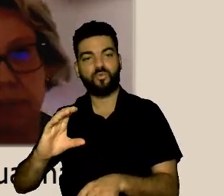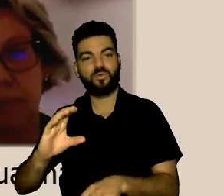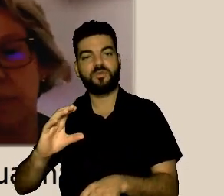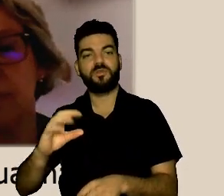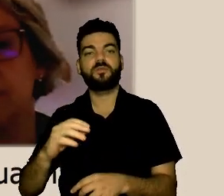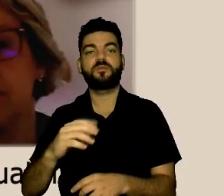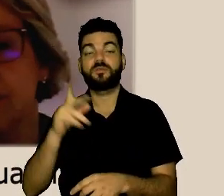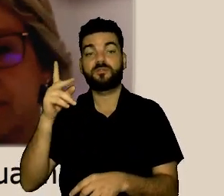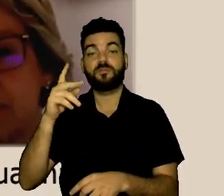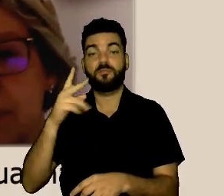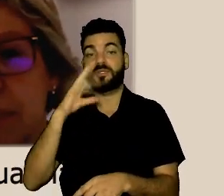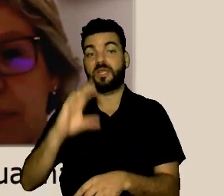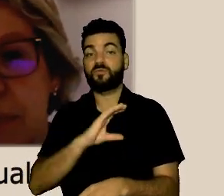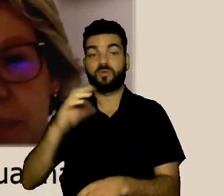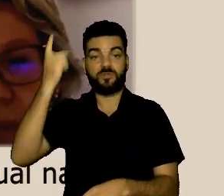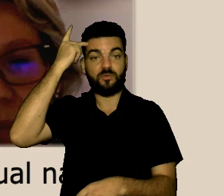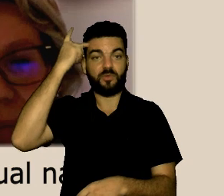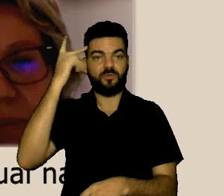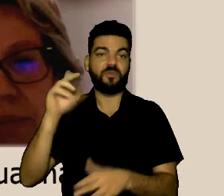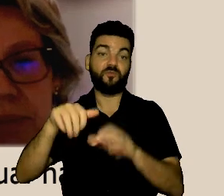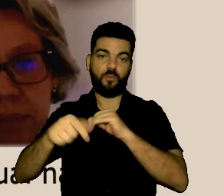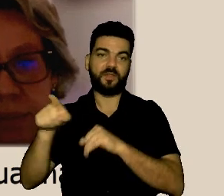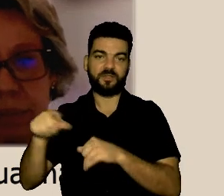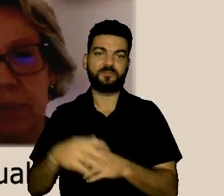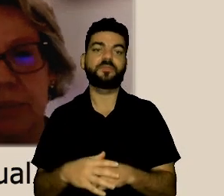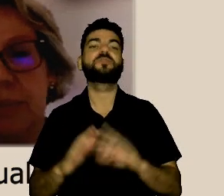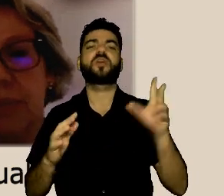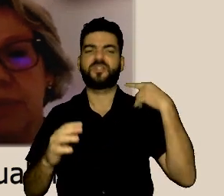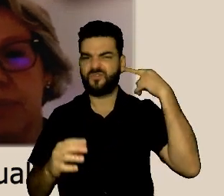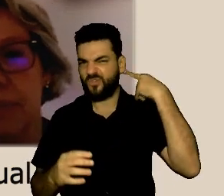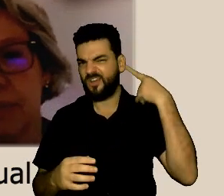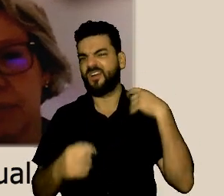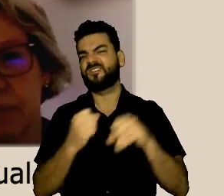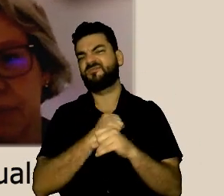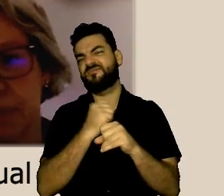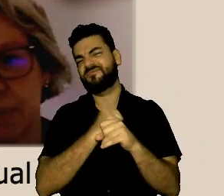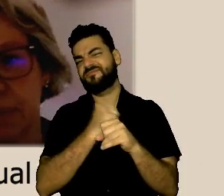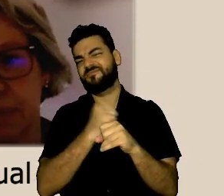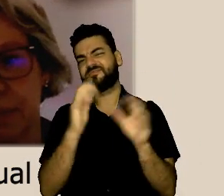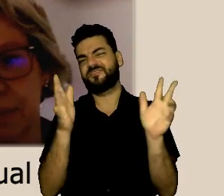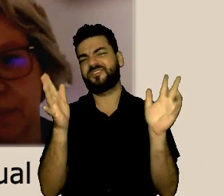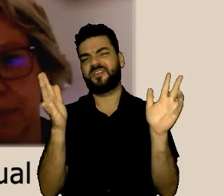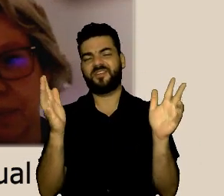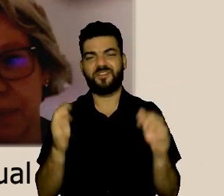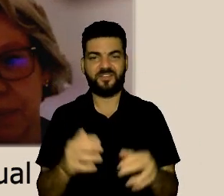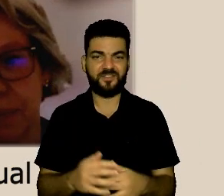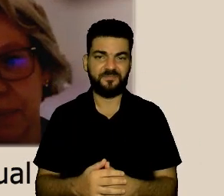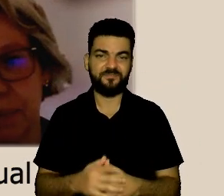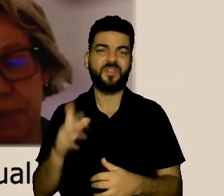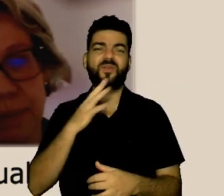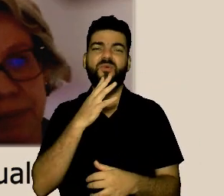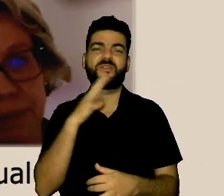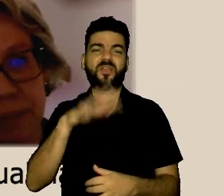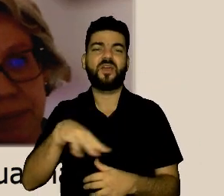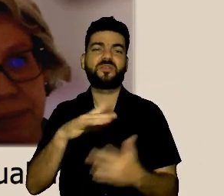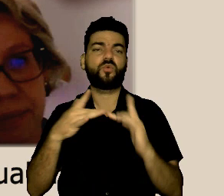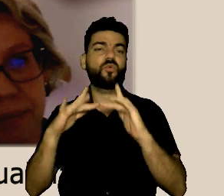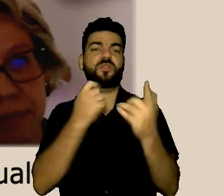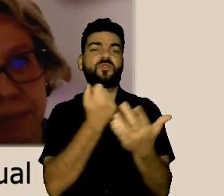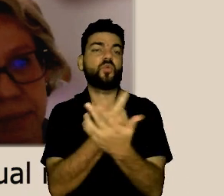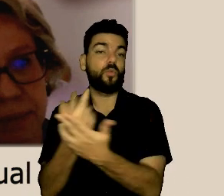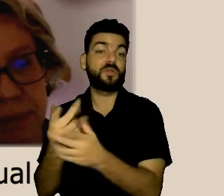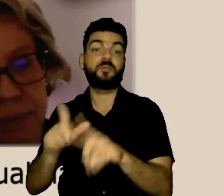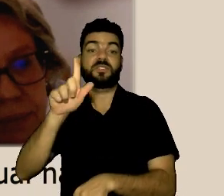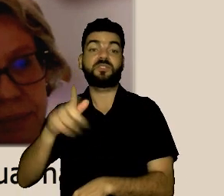com uma ampla atuação em relações de consumo e gestão pública, conselheira suplente no Conselho Nacional